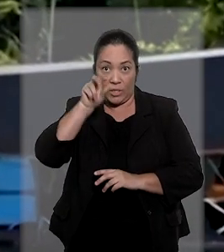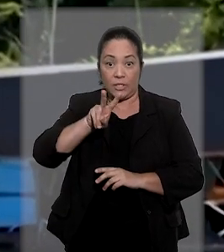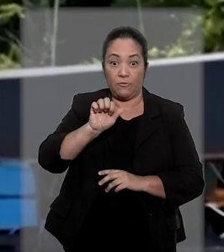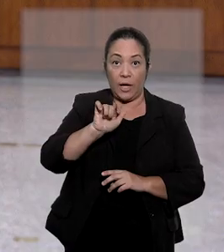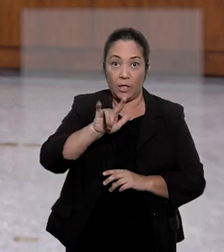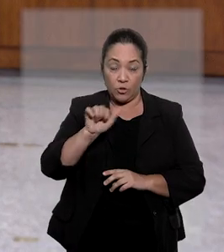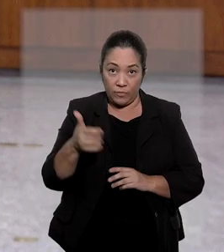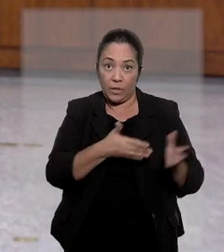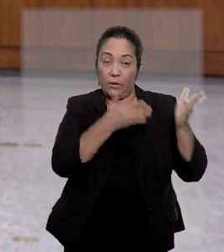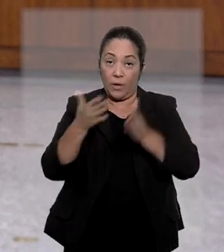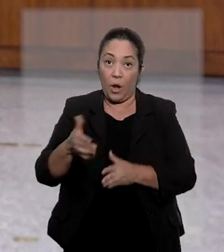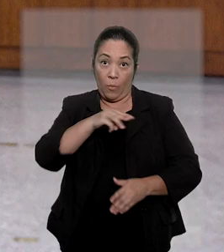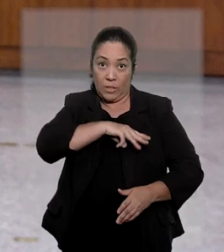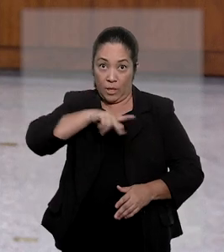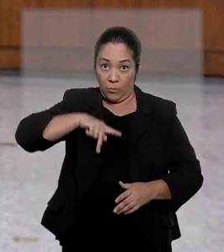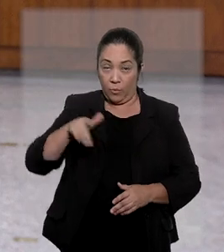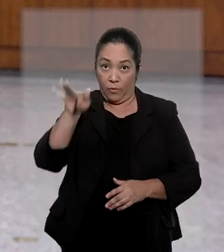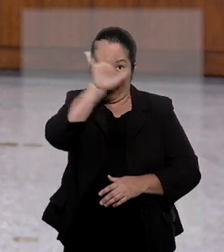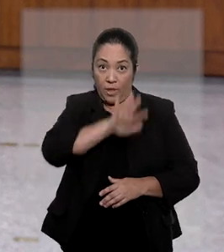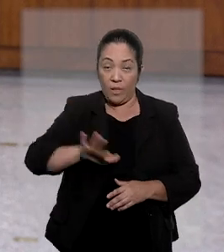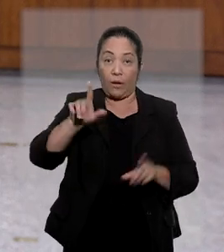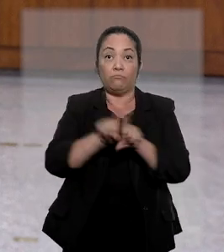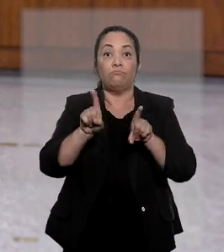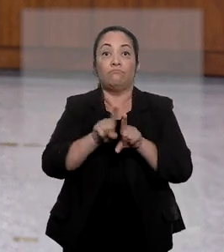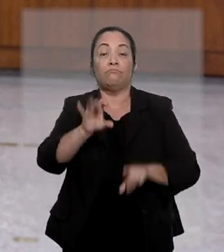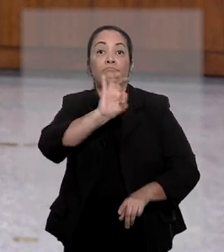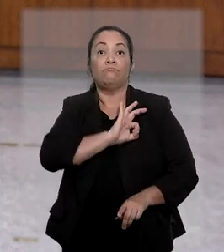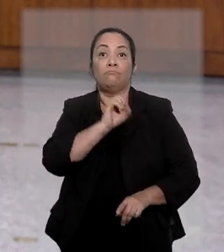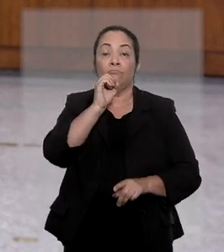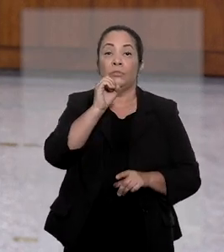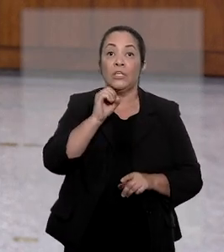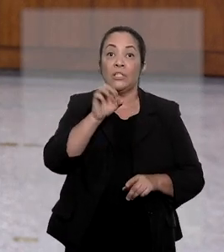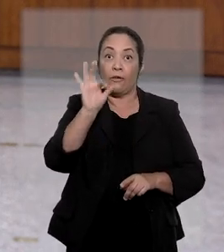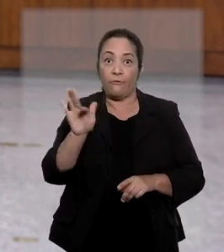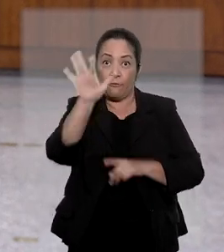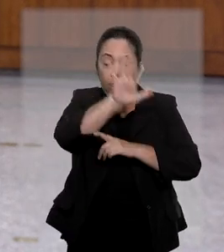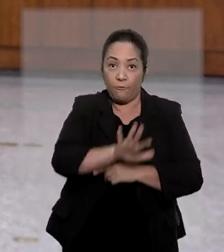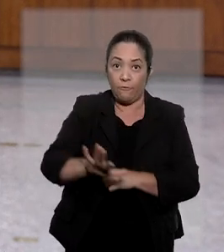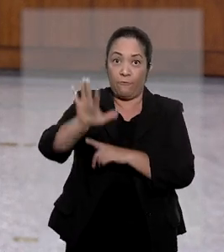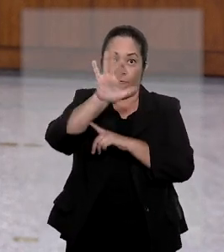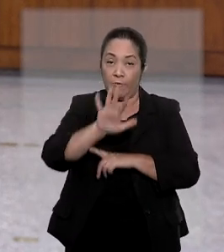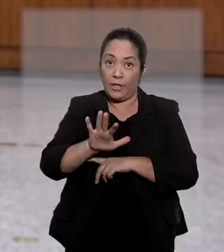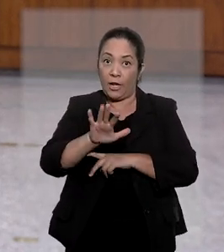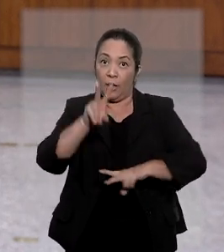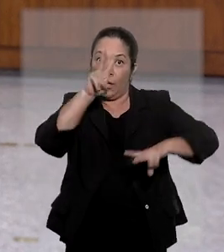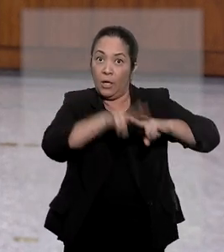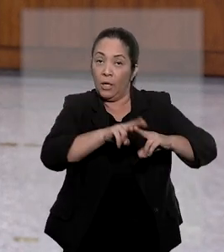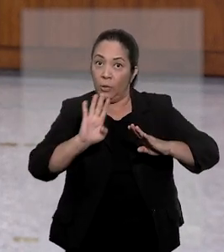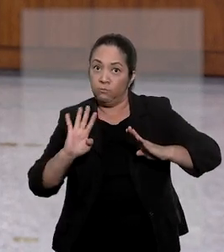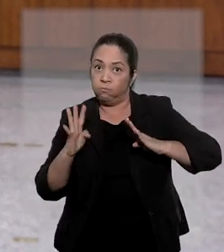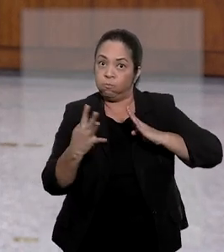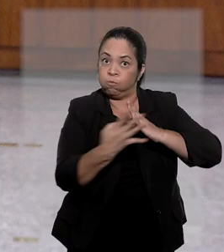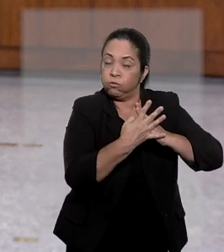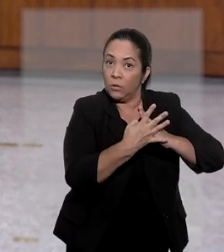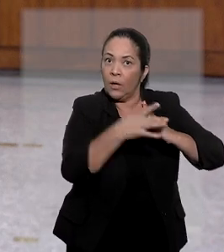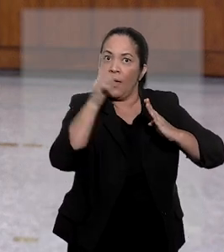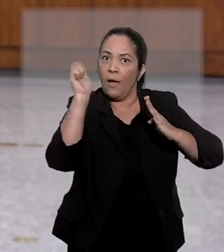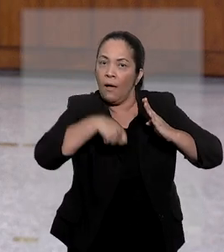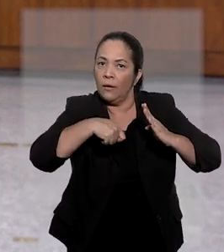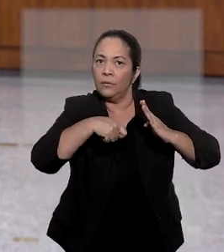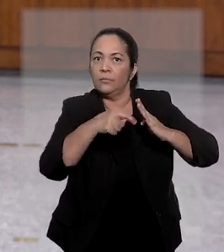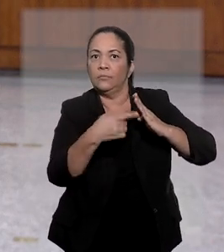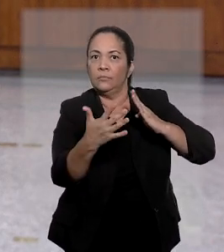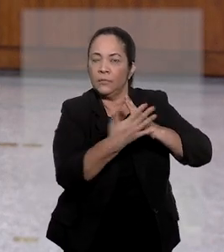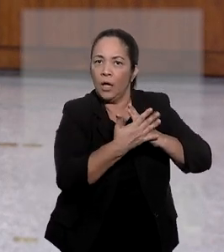Amazonas. Para o Ministério Público Federal e para a Polícia Federal, a colocação dos acusados em presídio de segurança máxima era